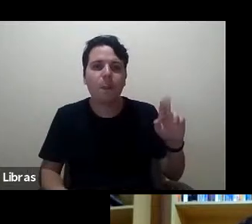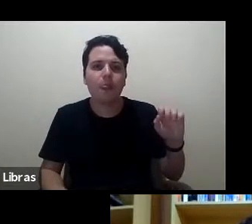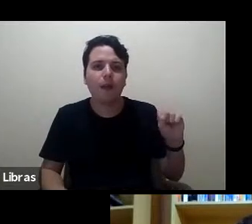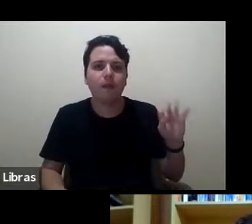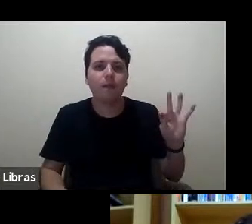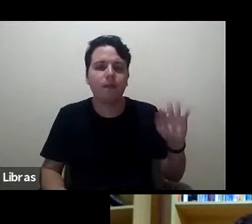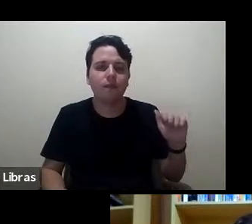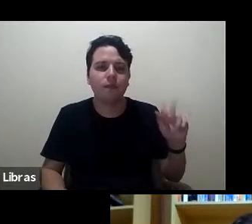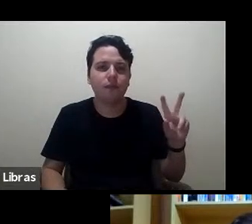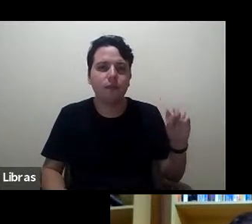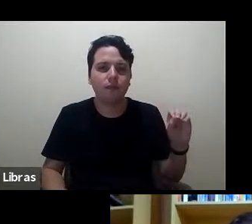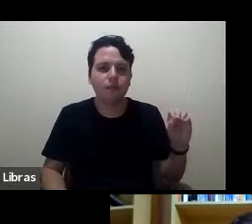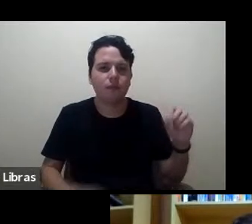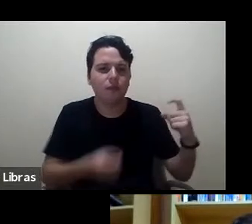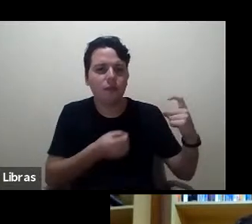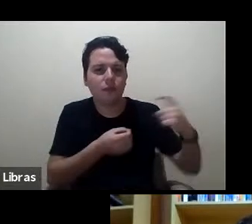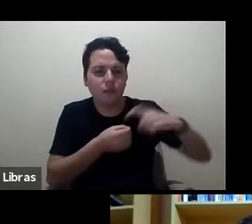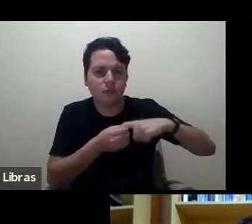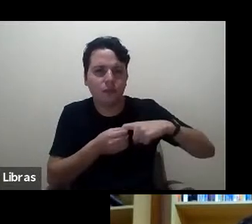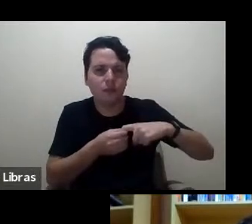voltar um pouquinho